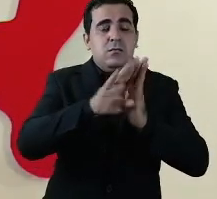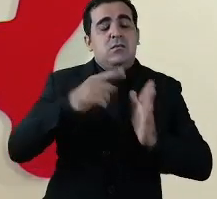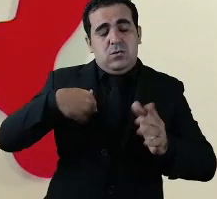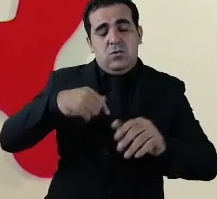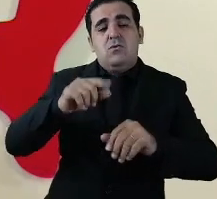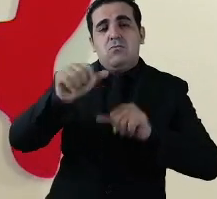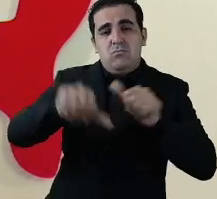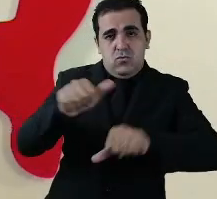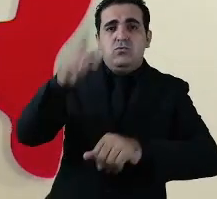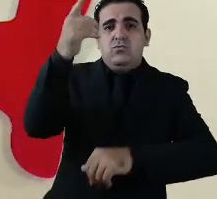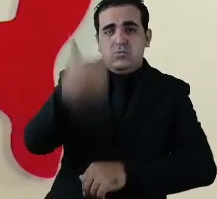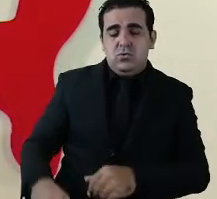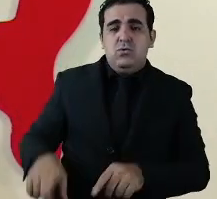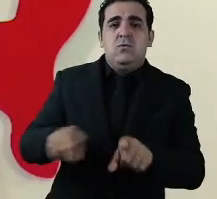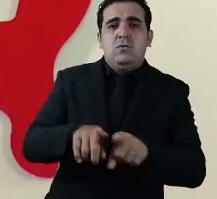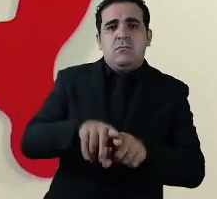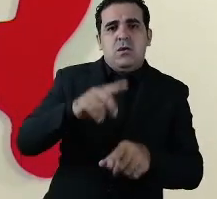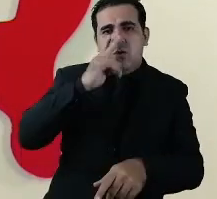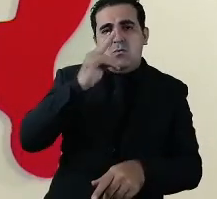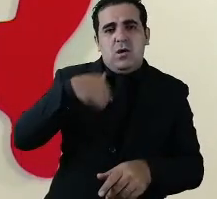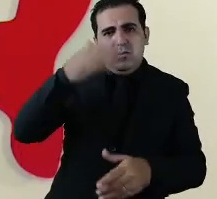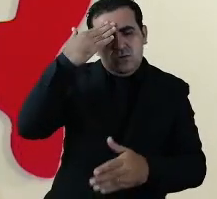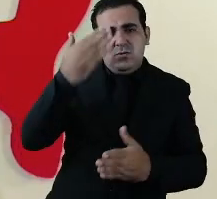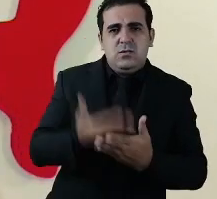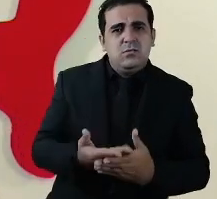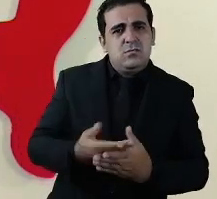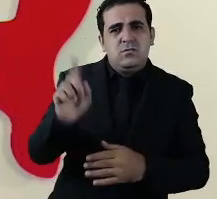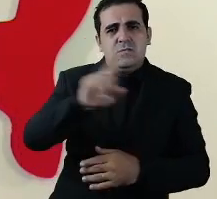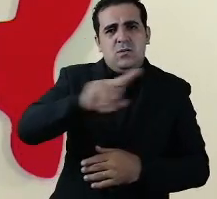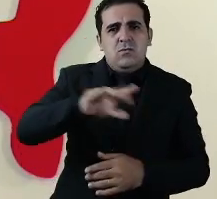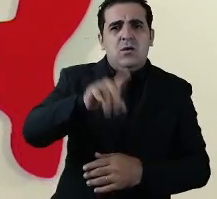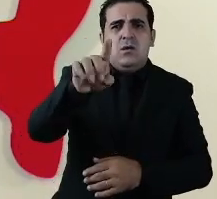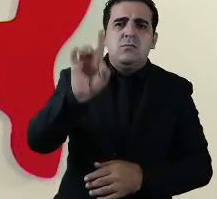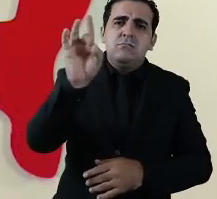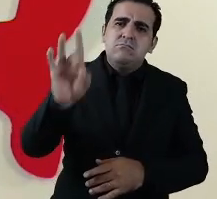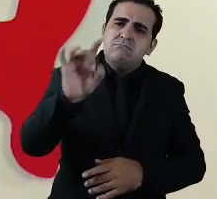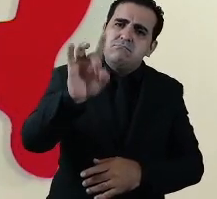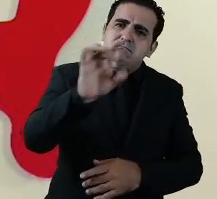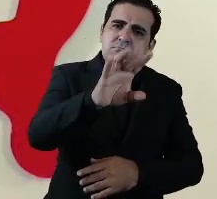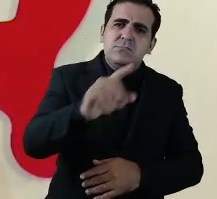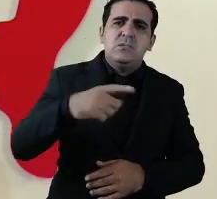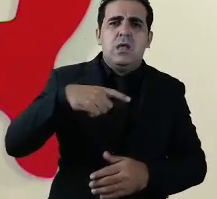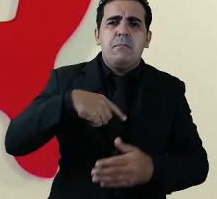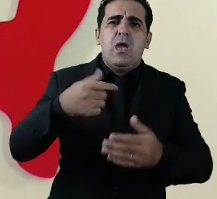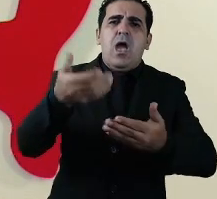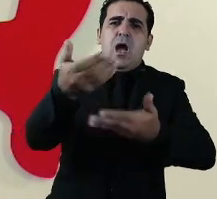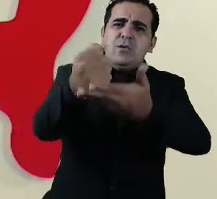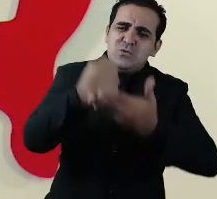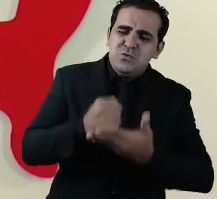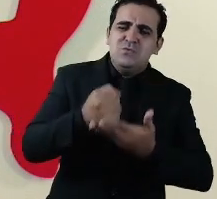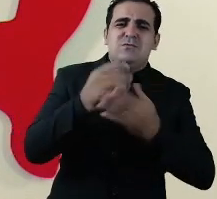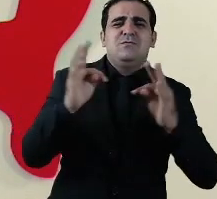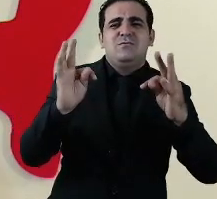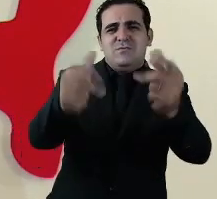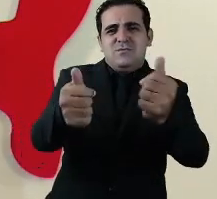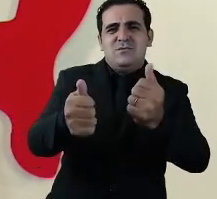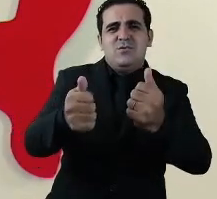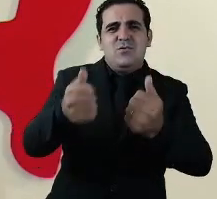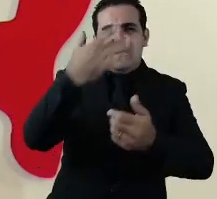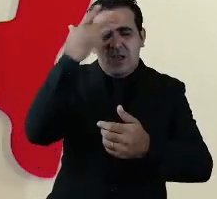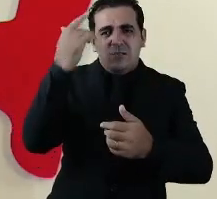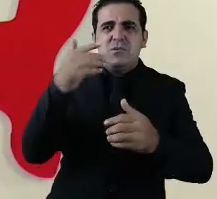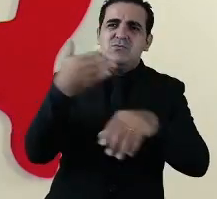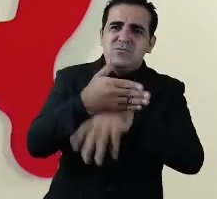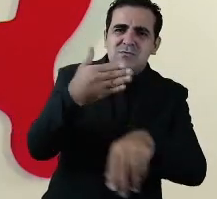espero friso novamente que não seja necessário dependemos da atuação cooperativa de todos dos